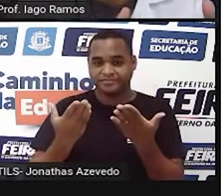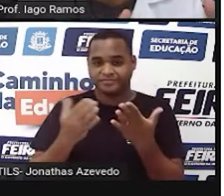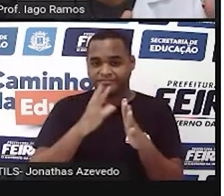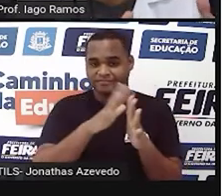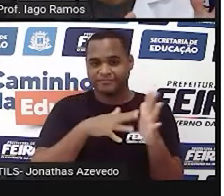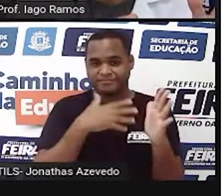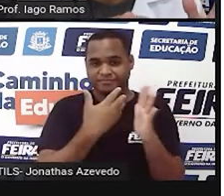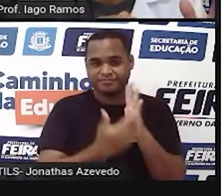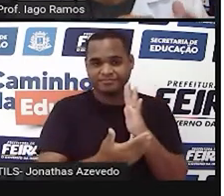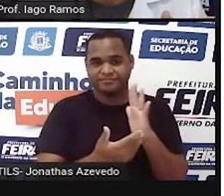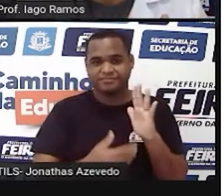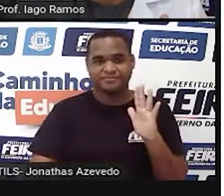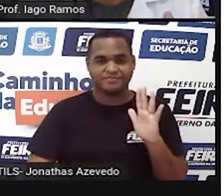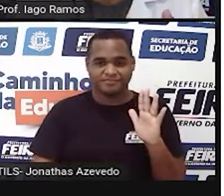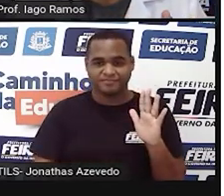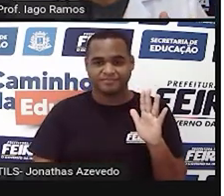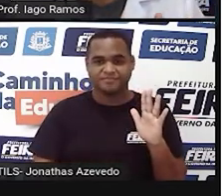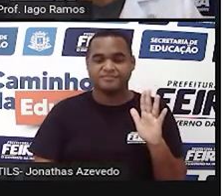Reproduz, né?